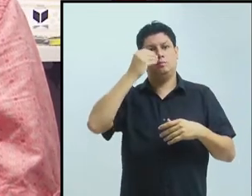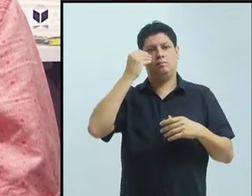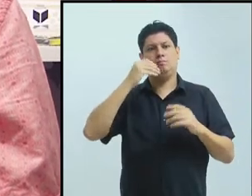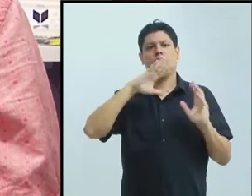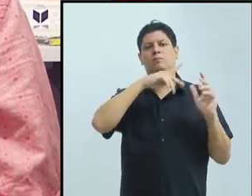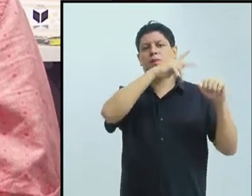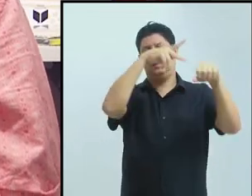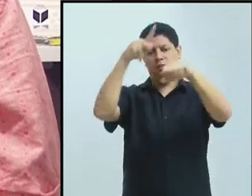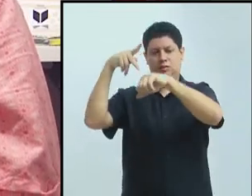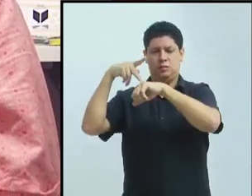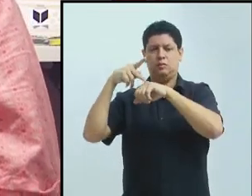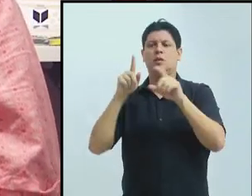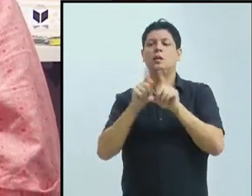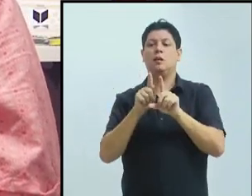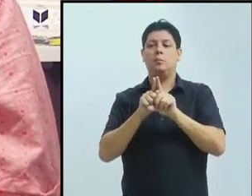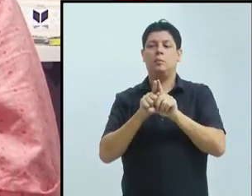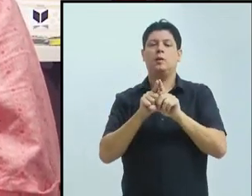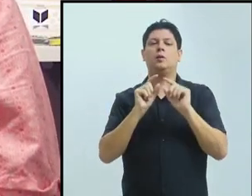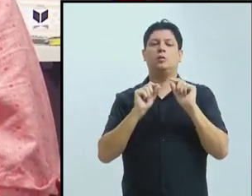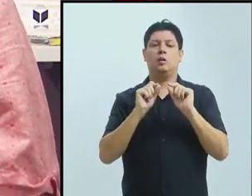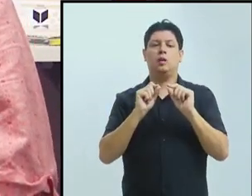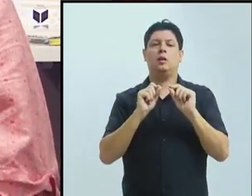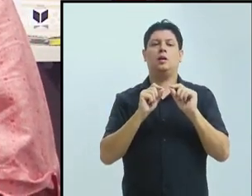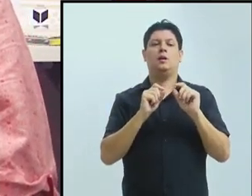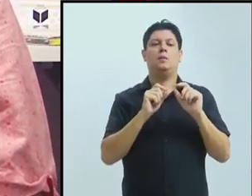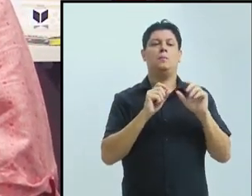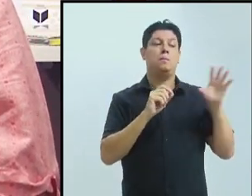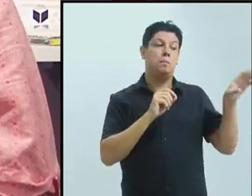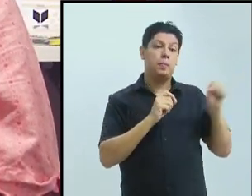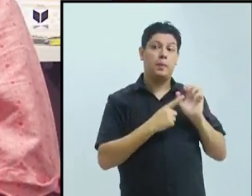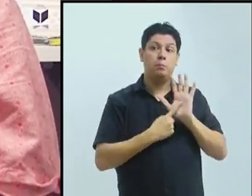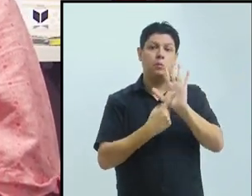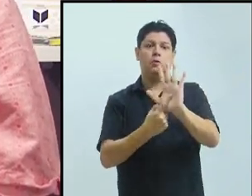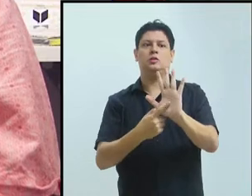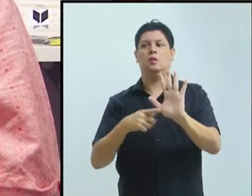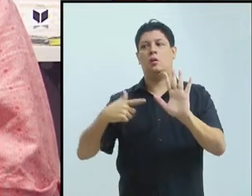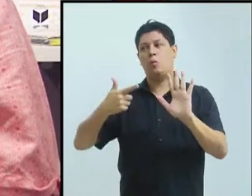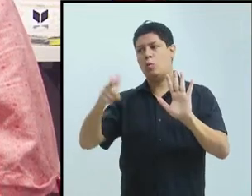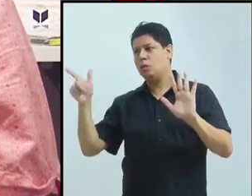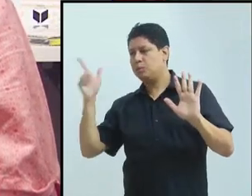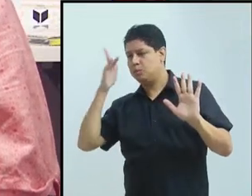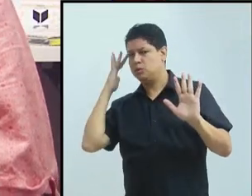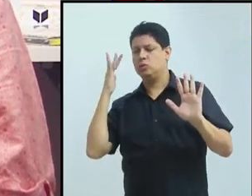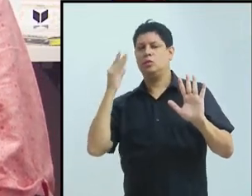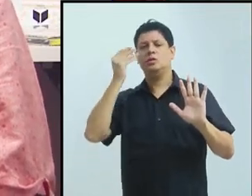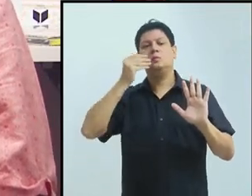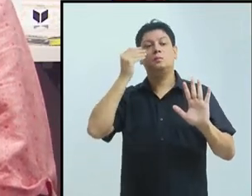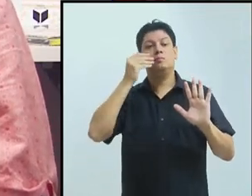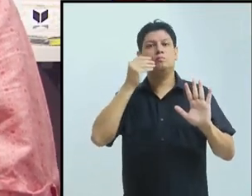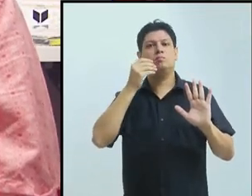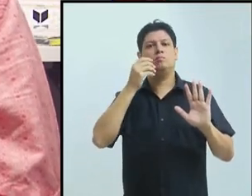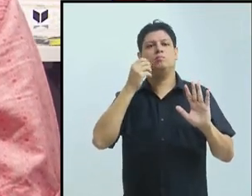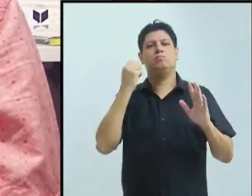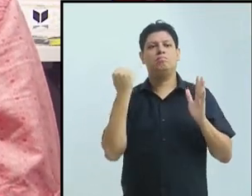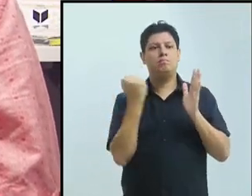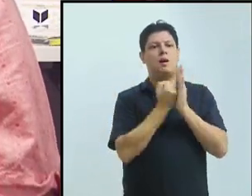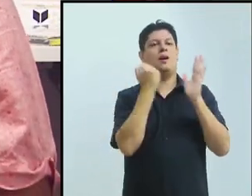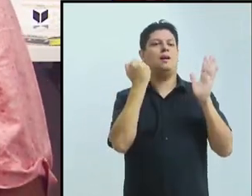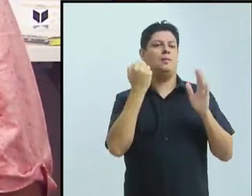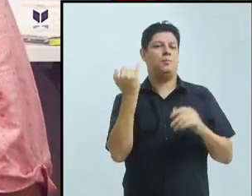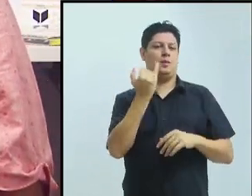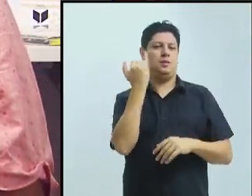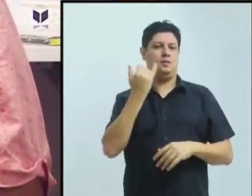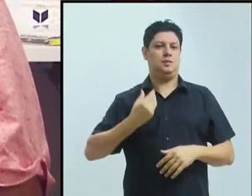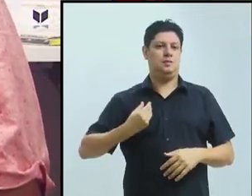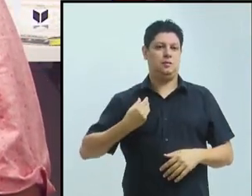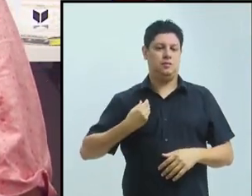para a gente. Eu acho que nas minhas historinhas aqui que eu vou contar, eu vou conseguir exemplificar um pouco... Eu acho